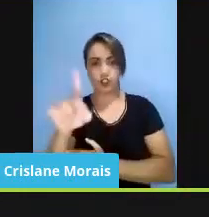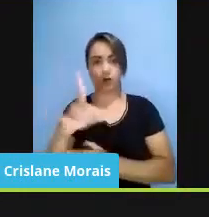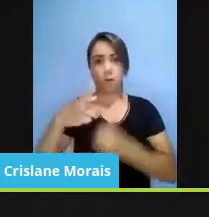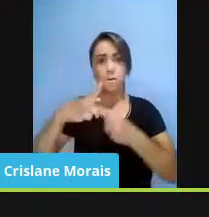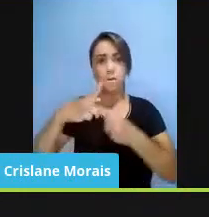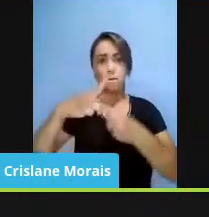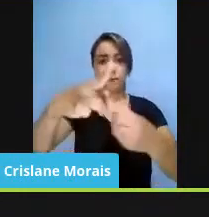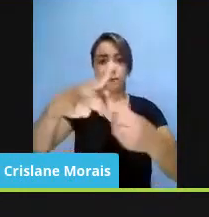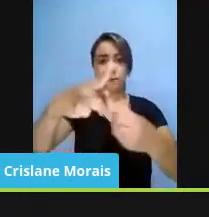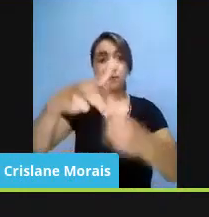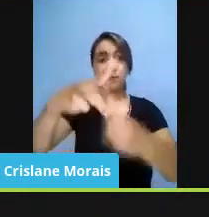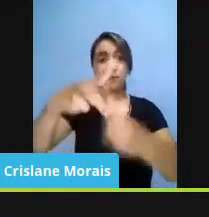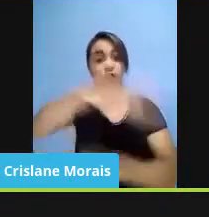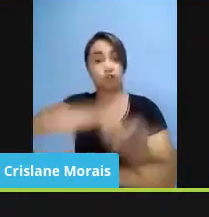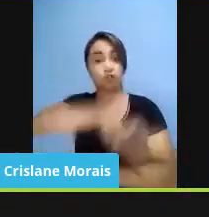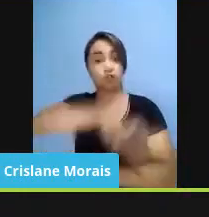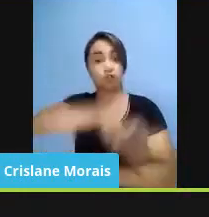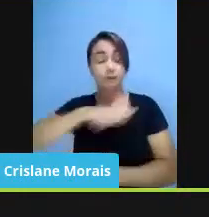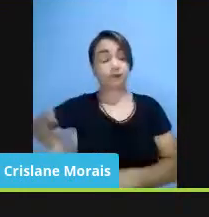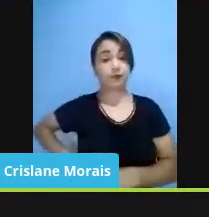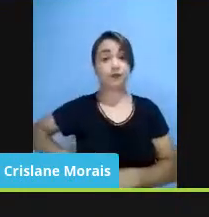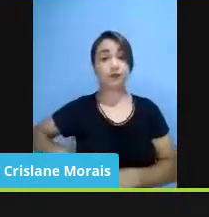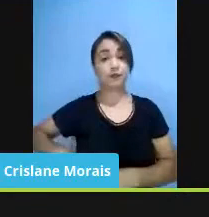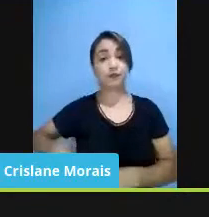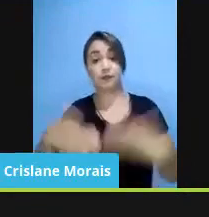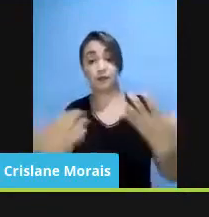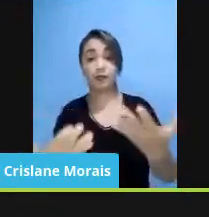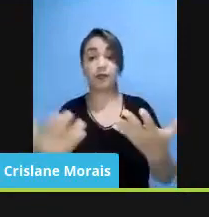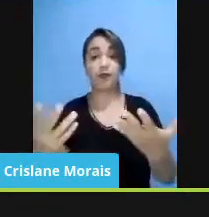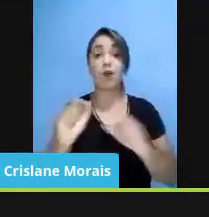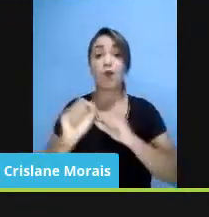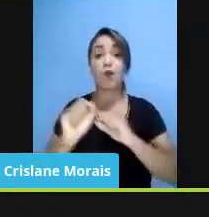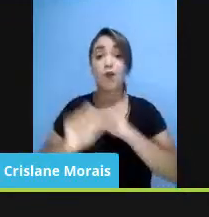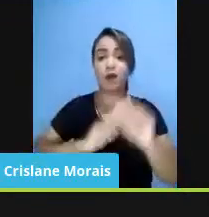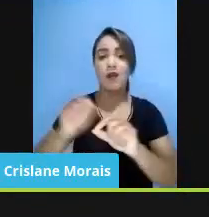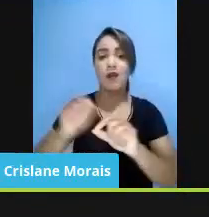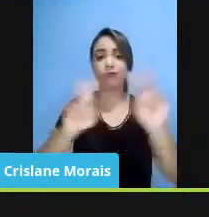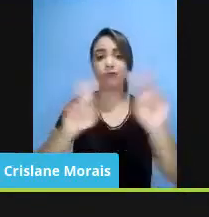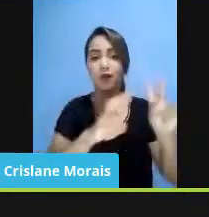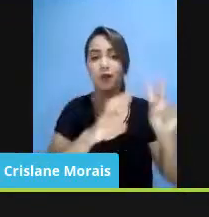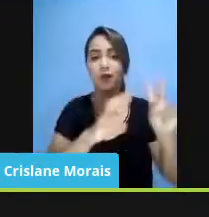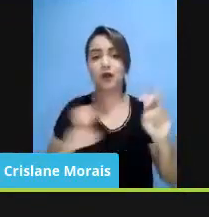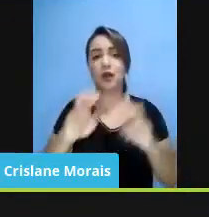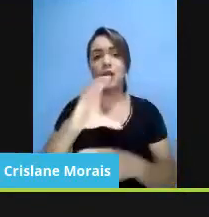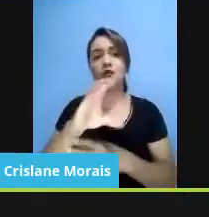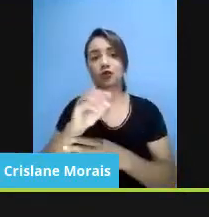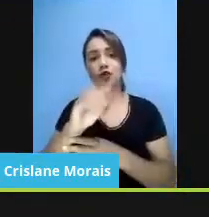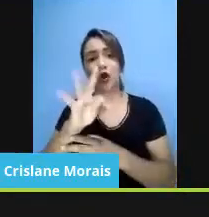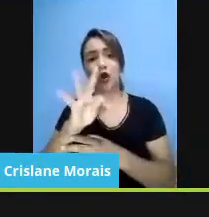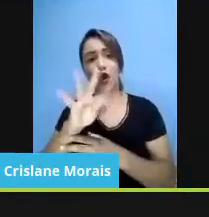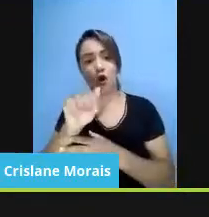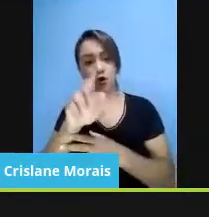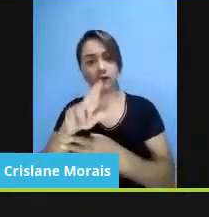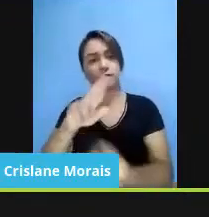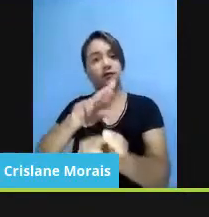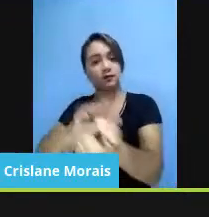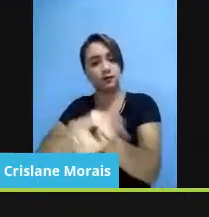e uma das questões do momento eram as cotas raciais, né, as,